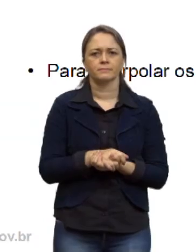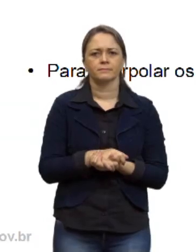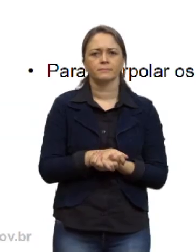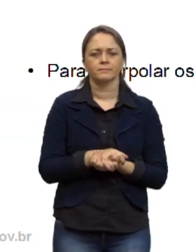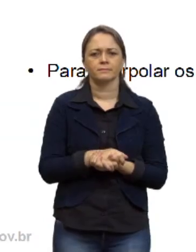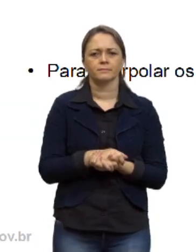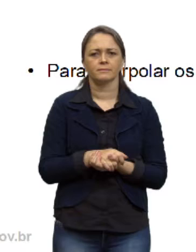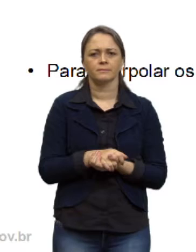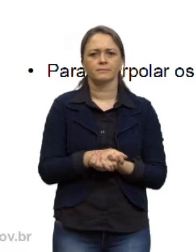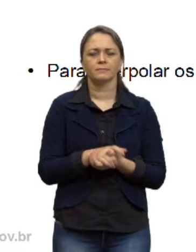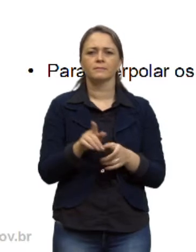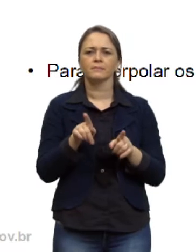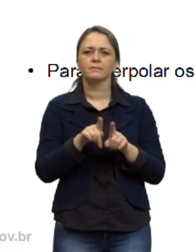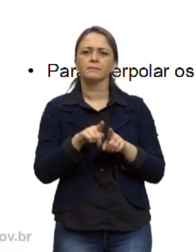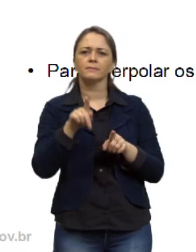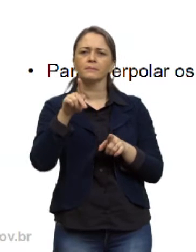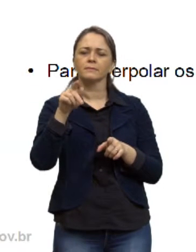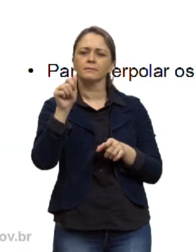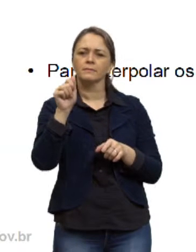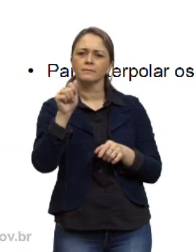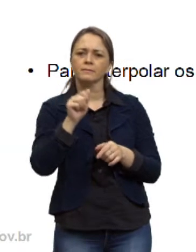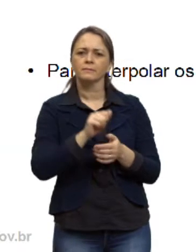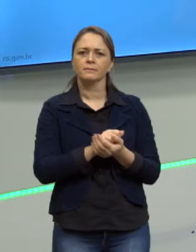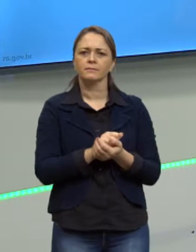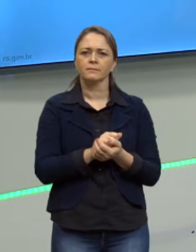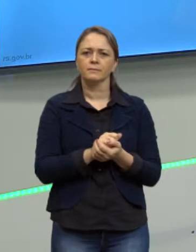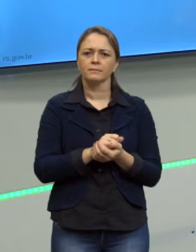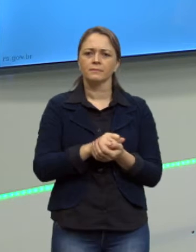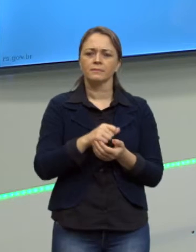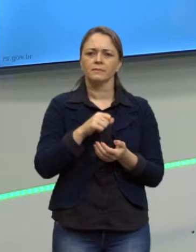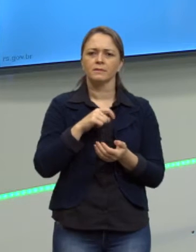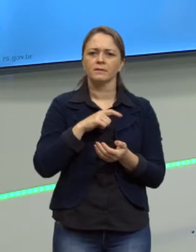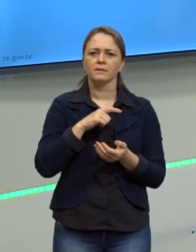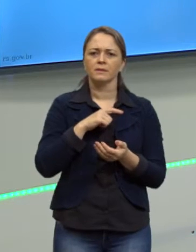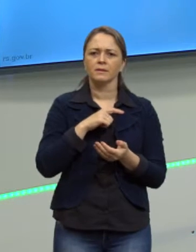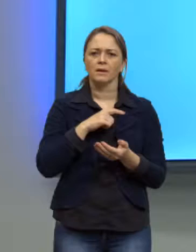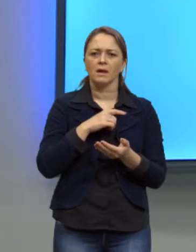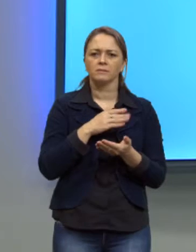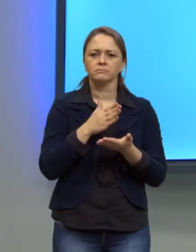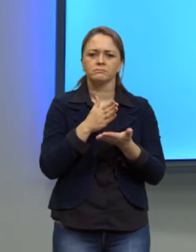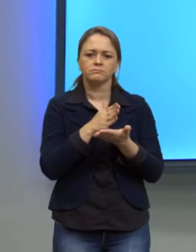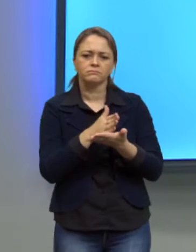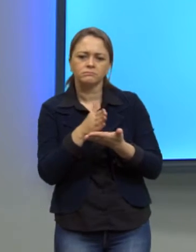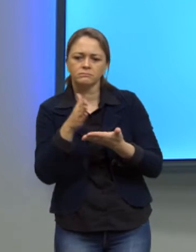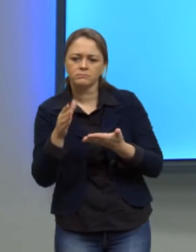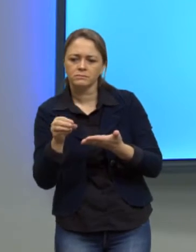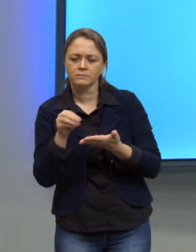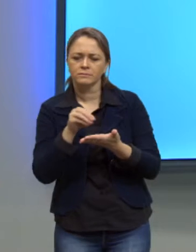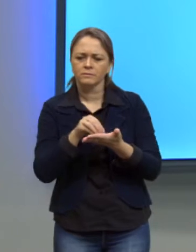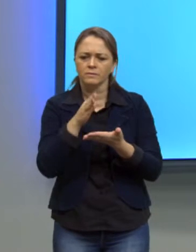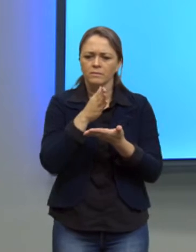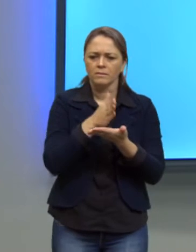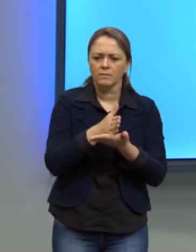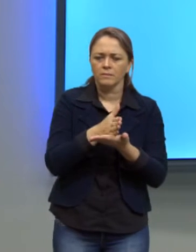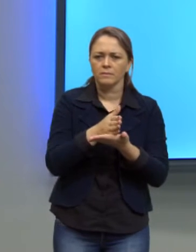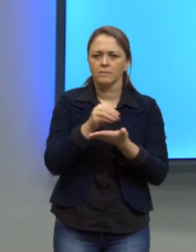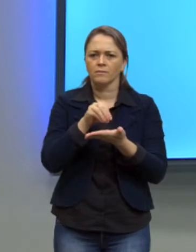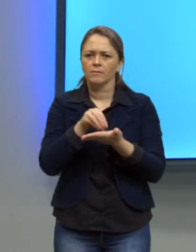Ainda em APA, vai aparecer para nós interpolar meios aritméticos. O que é interpolar?